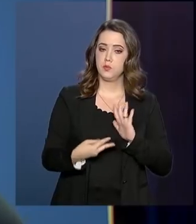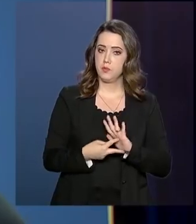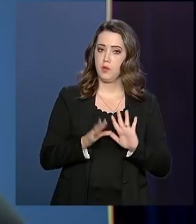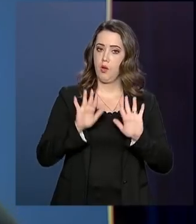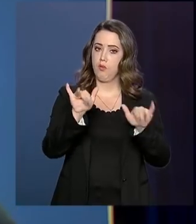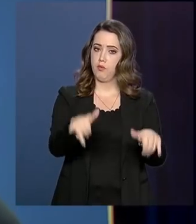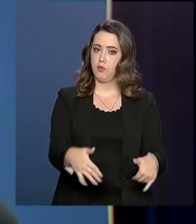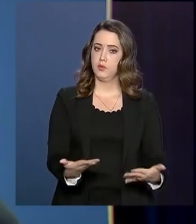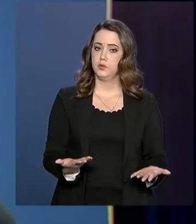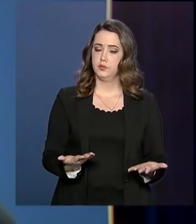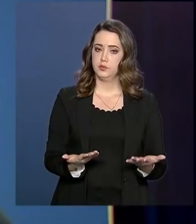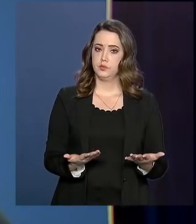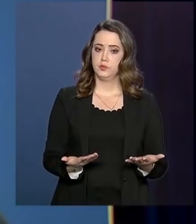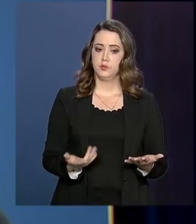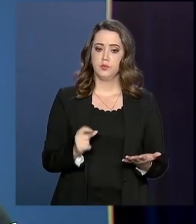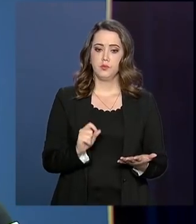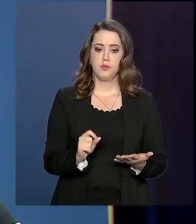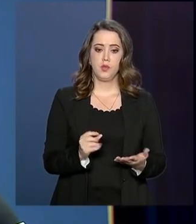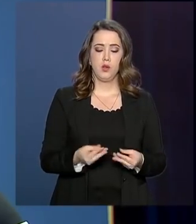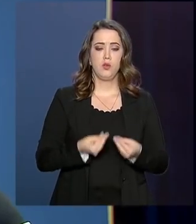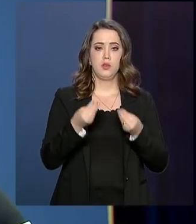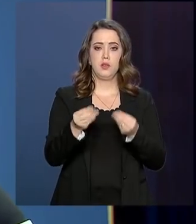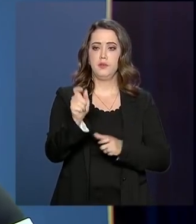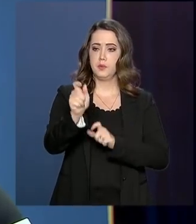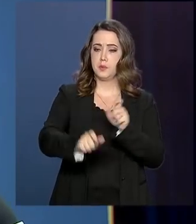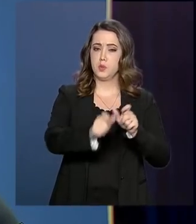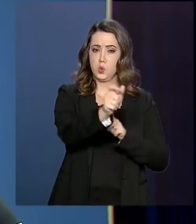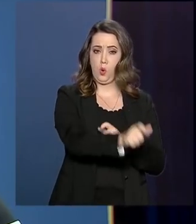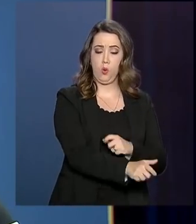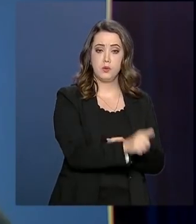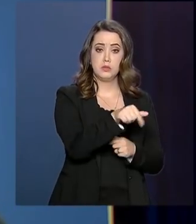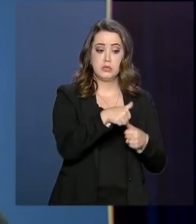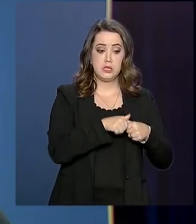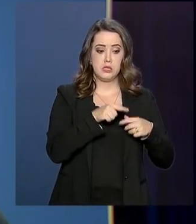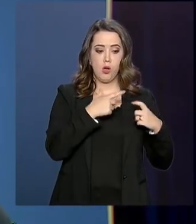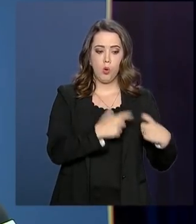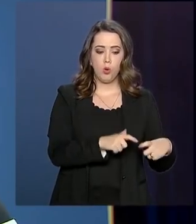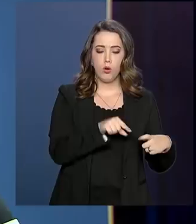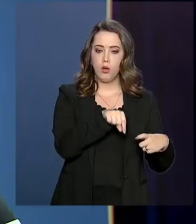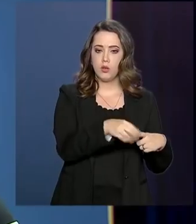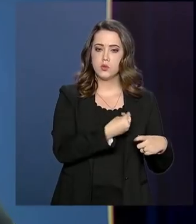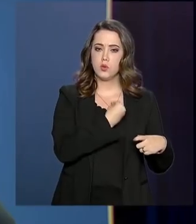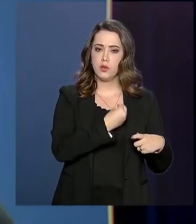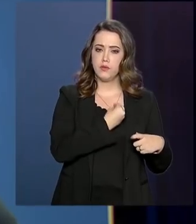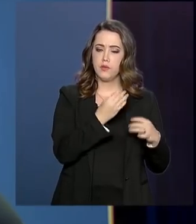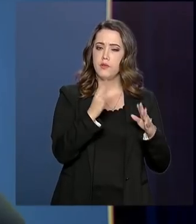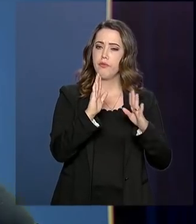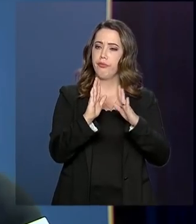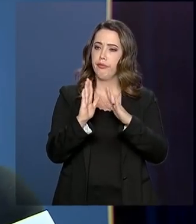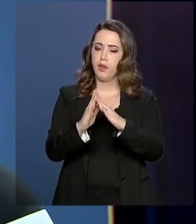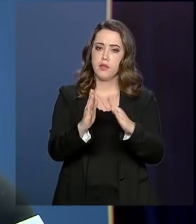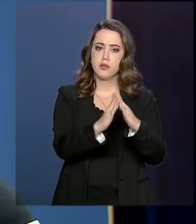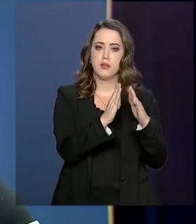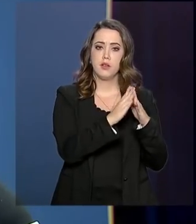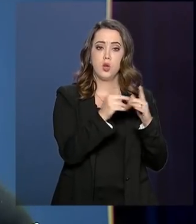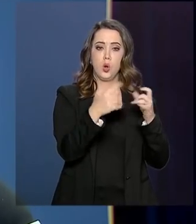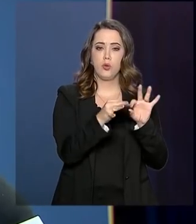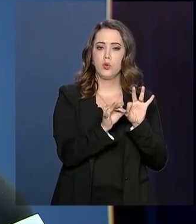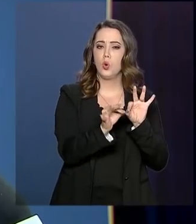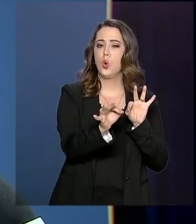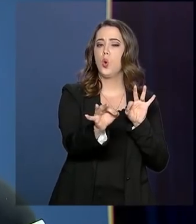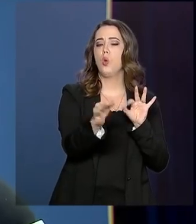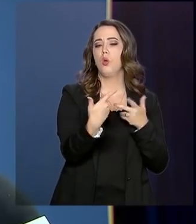ao final, ao cabo, levar para esses consumidores que estão nesses locais ou que vivem nessas residências com menos infraestrutura e